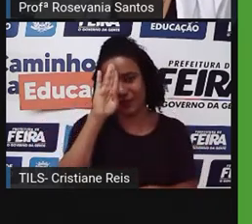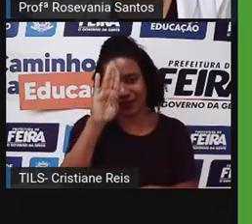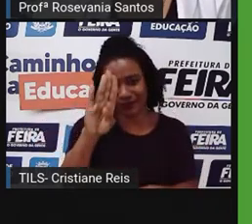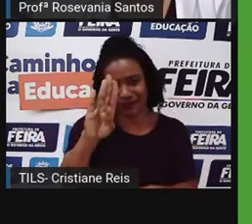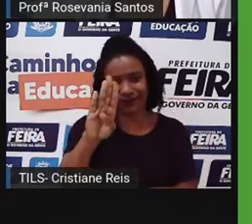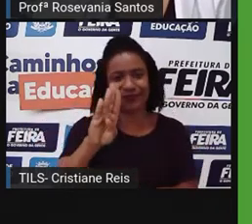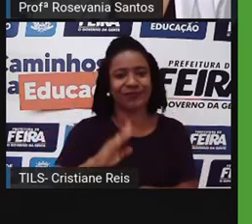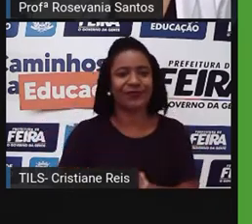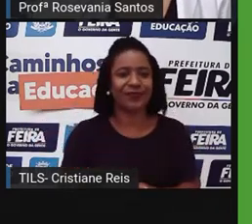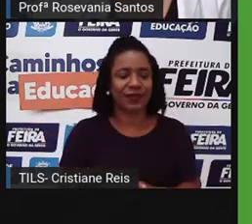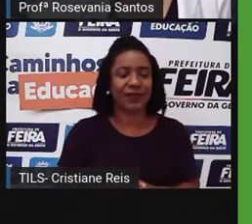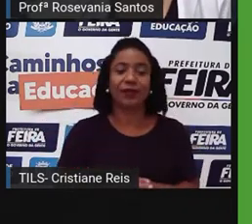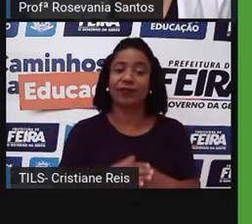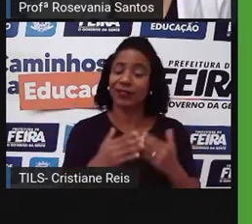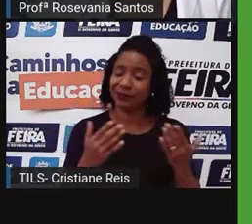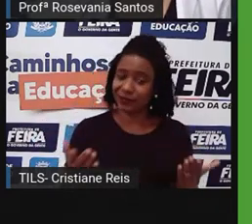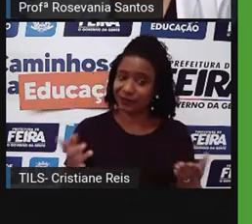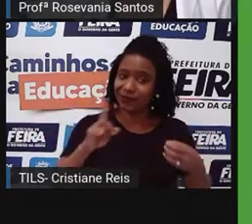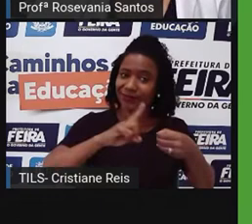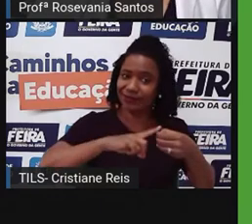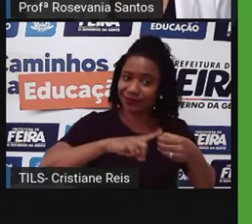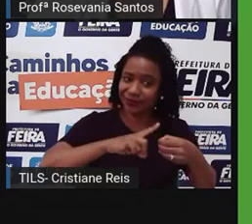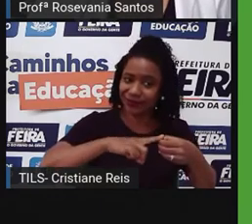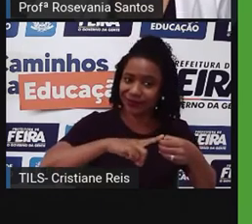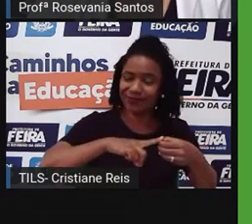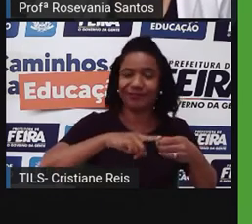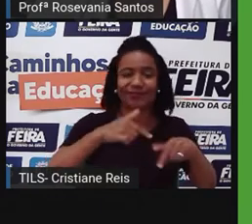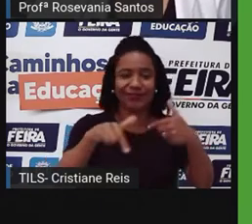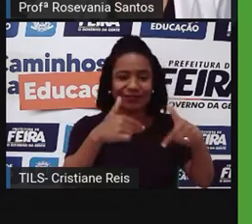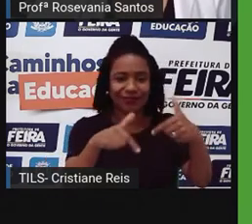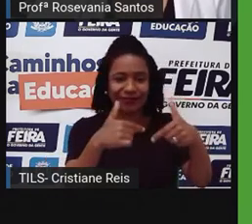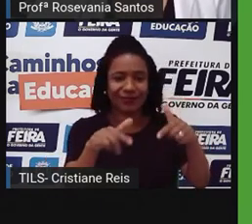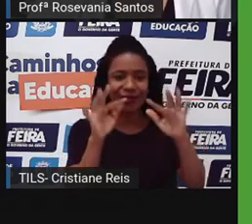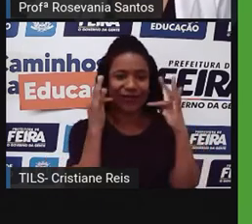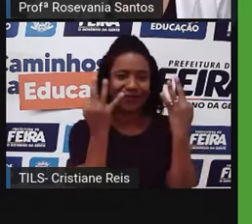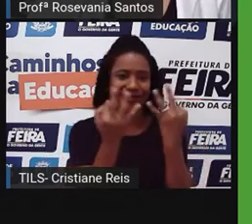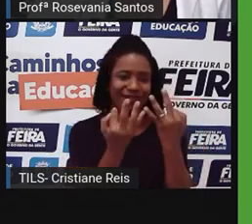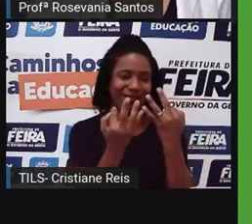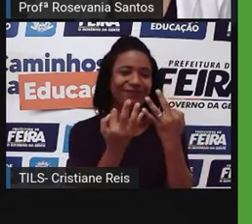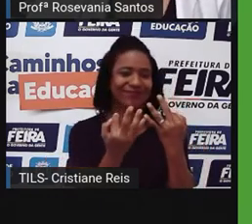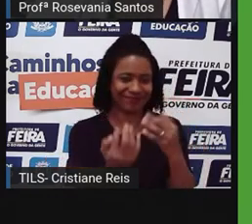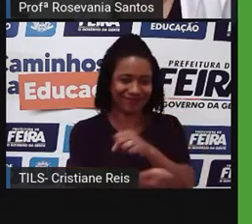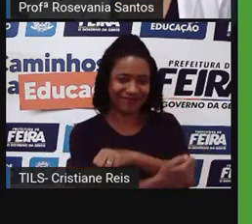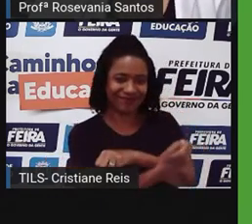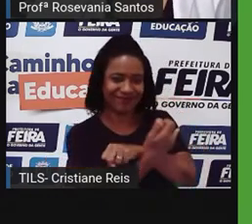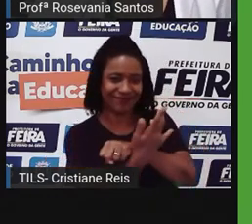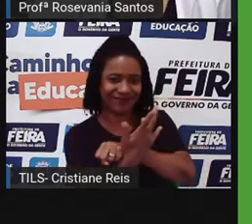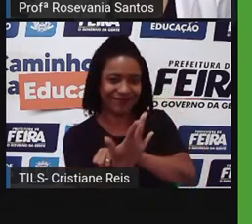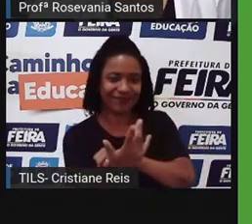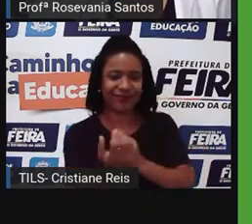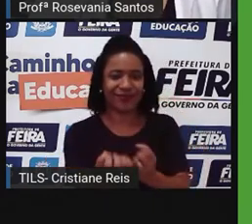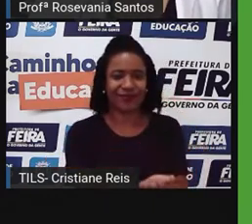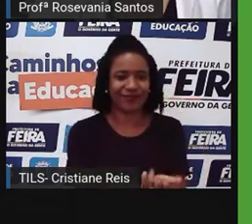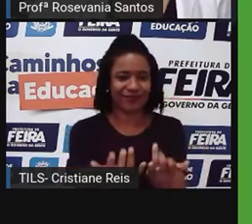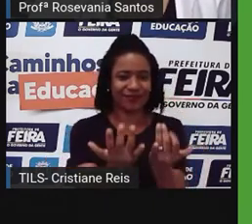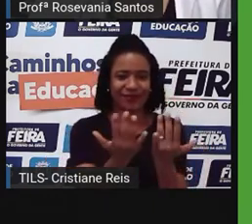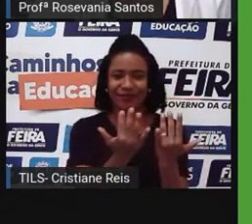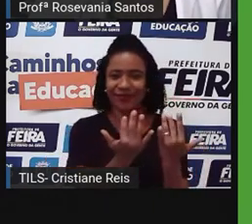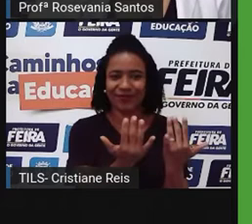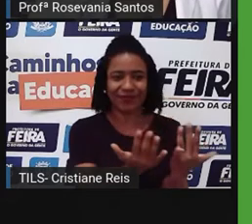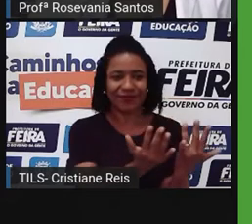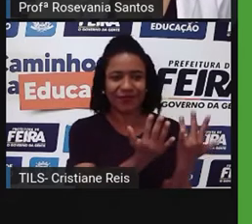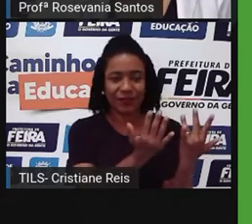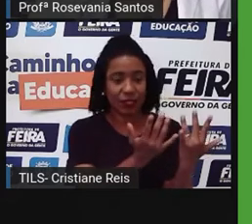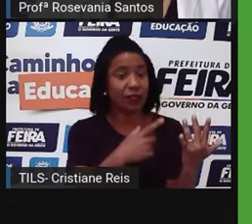atividade de subsistência, principalmente representada na agricultura familiar. E o que ajuda a desenvolver esses distritos, né? Que é uma